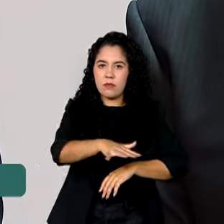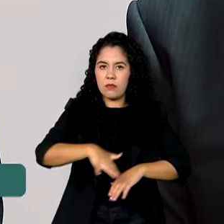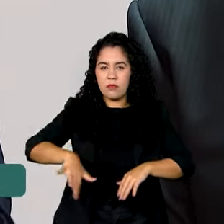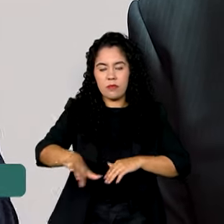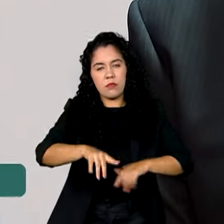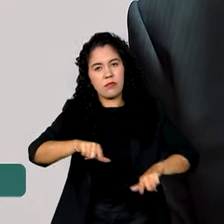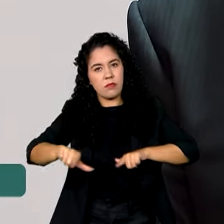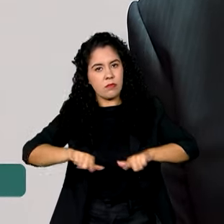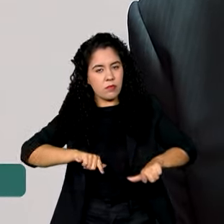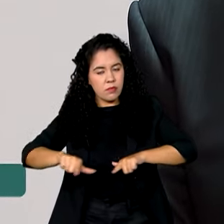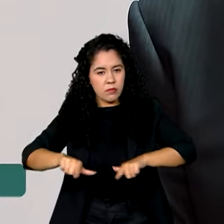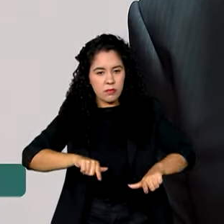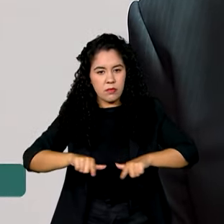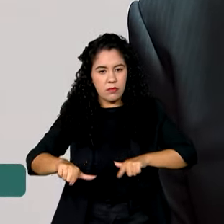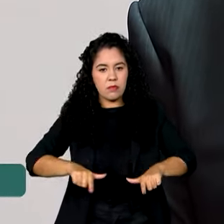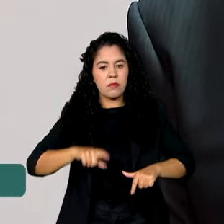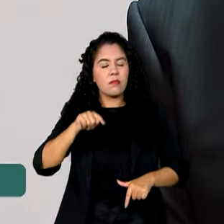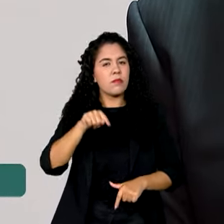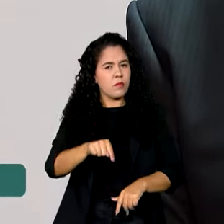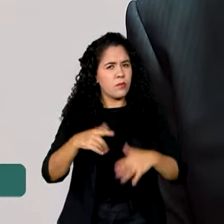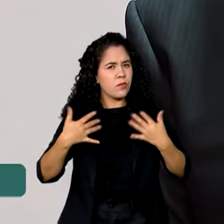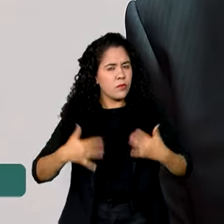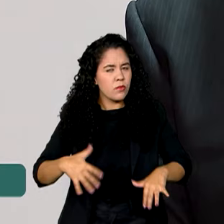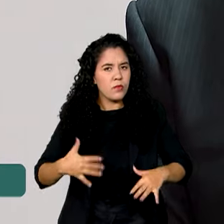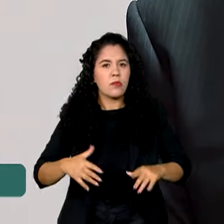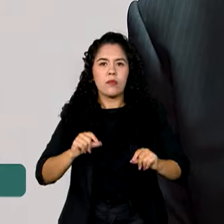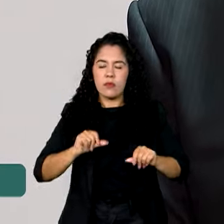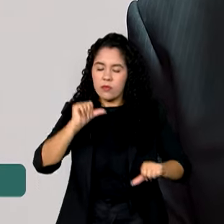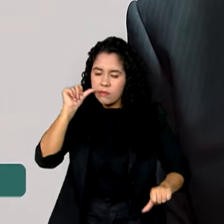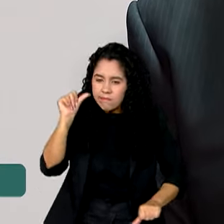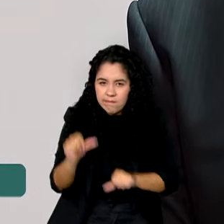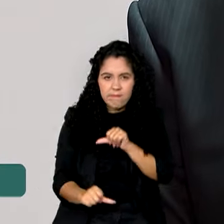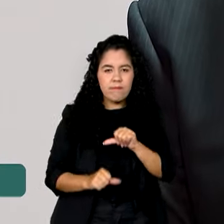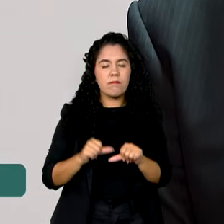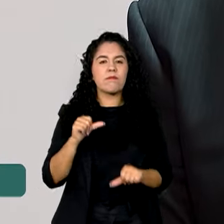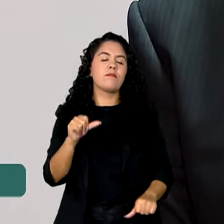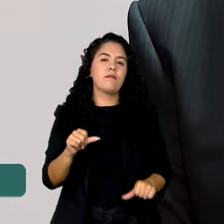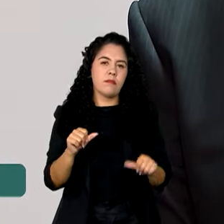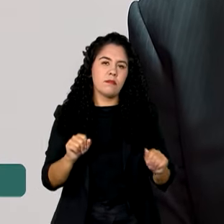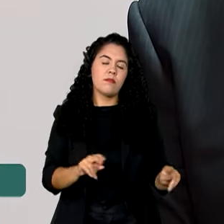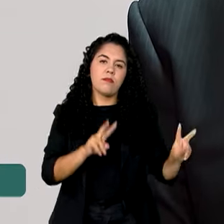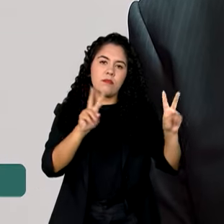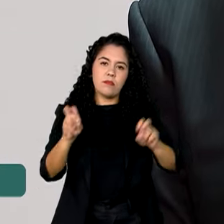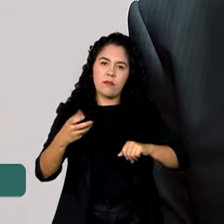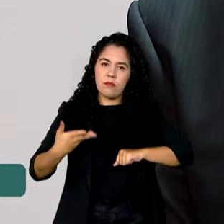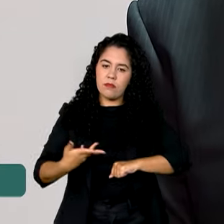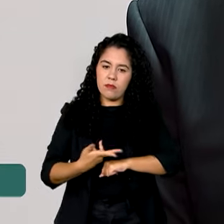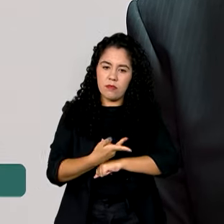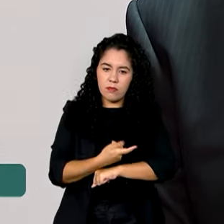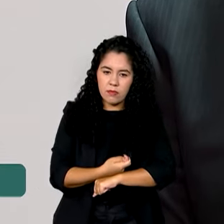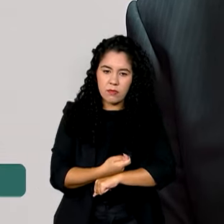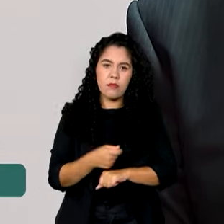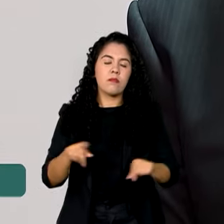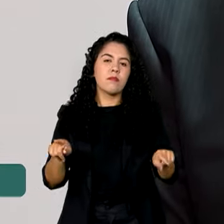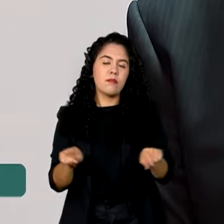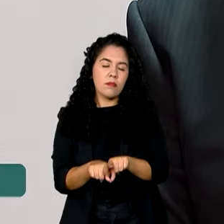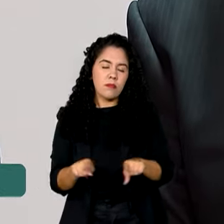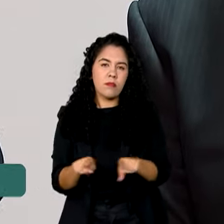compreensão teórica muito profunda de mudanças sobre a questão da qualificação e